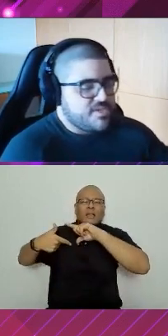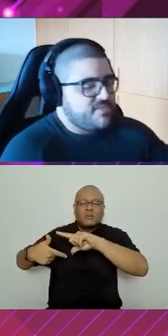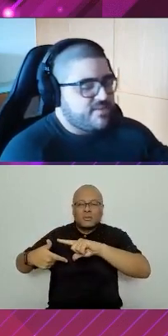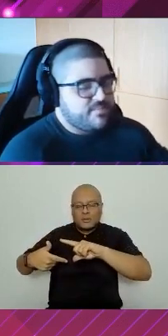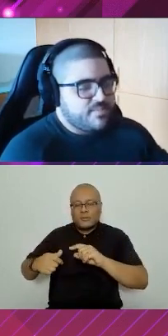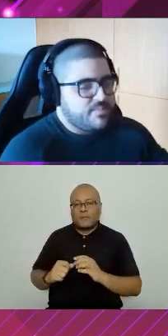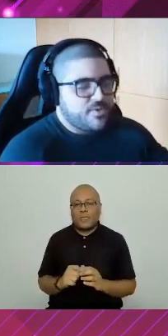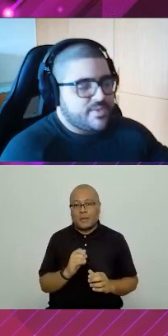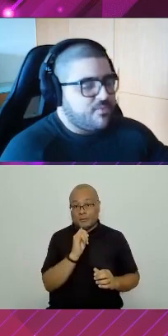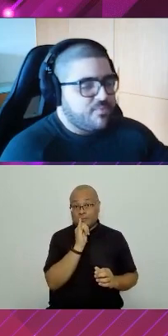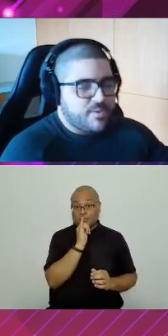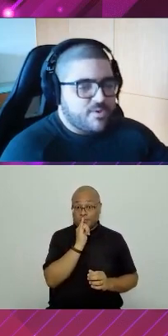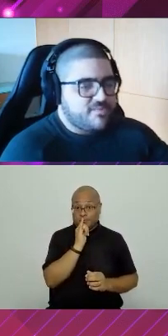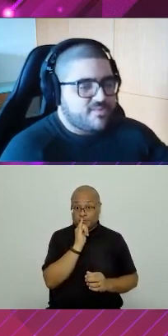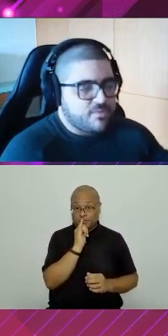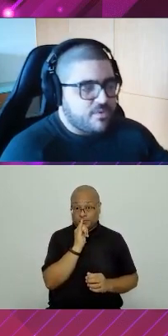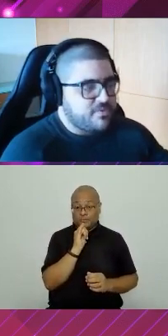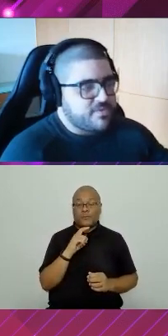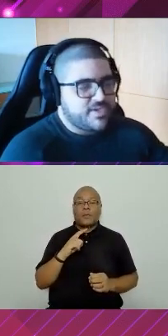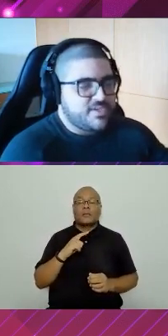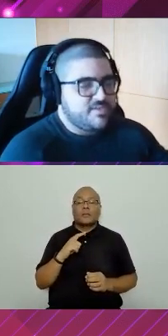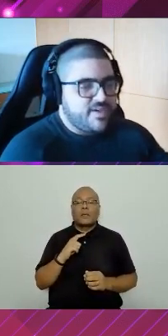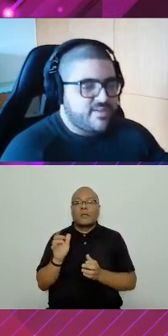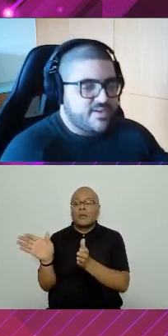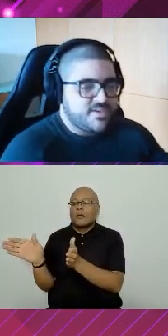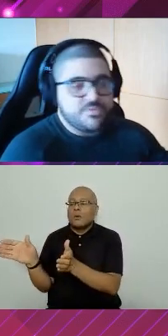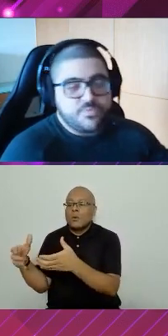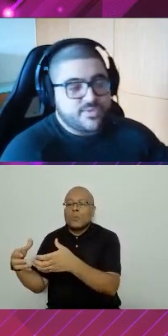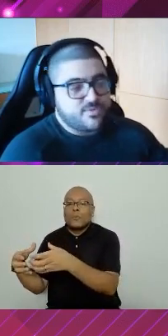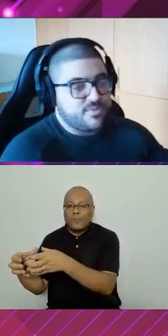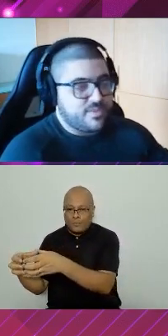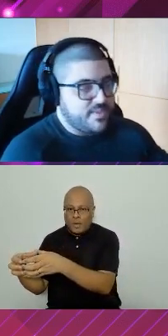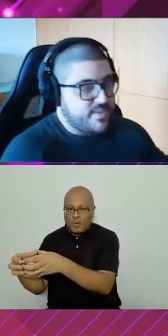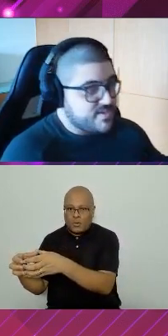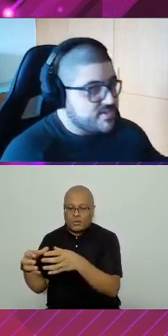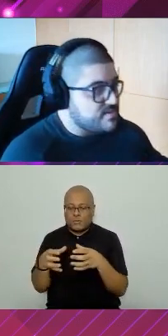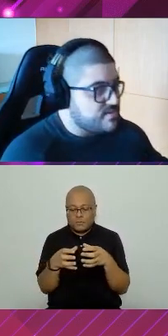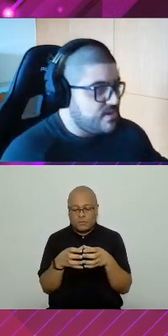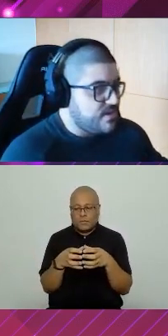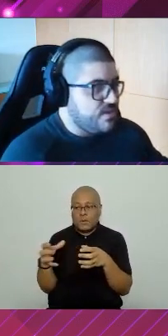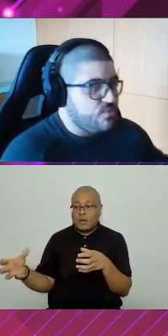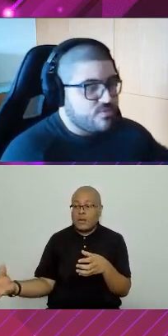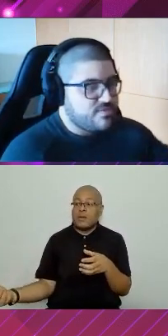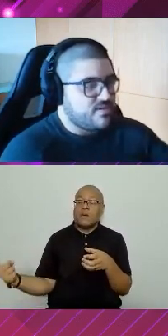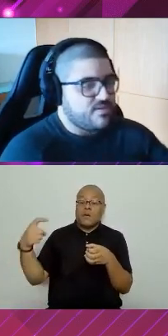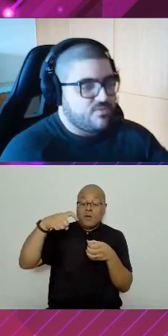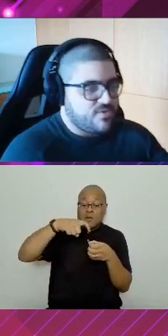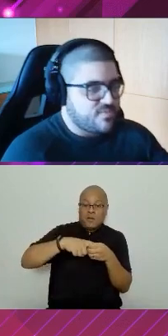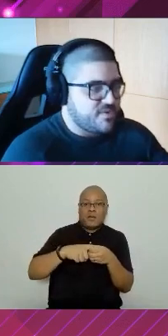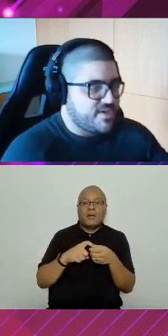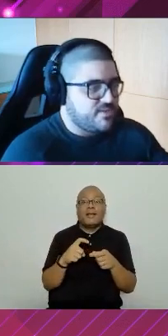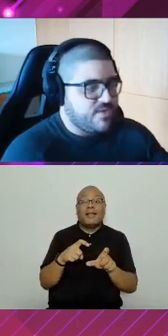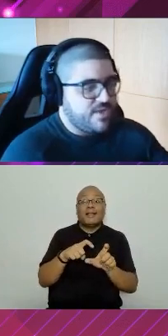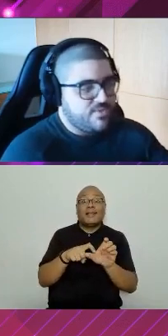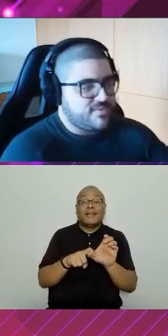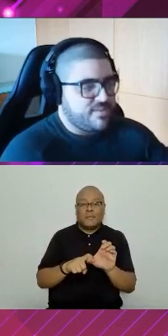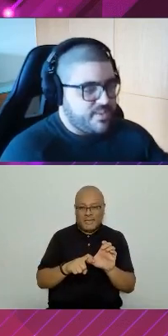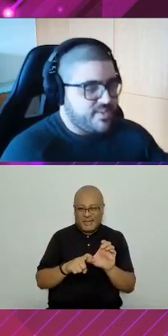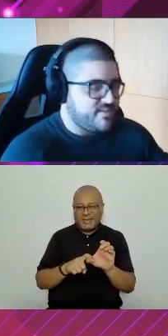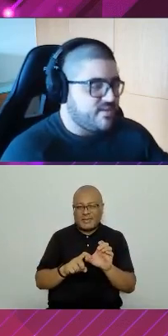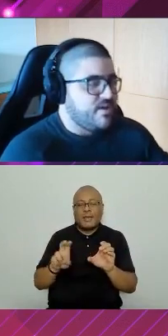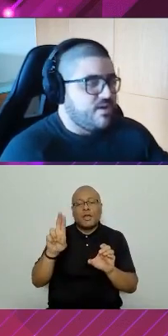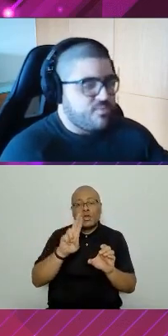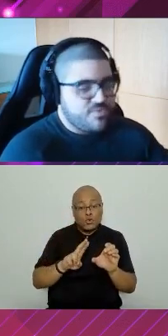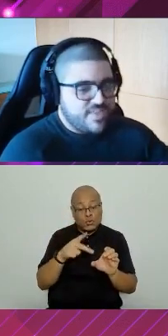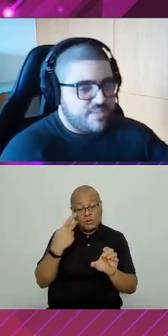Quando a gente vai importar algum pacote, fazer alguma coisa, o que a gente faz? A gente importa como dependência e usa no nosso projeto a nossa